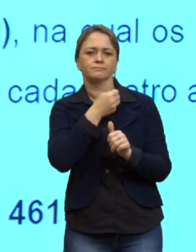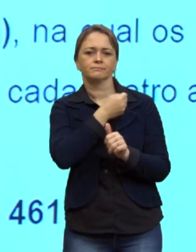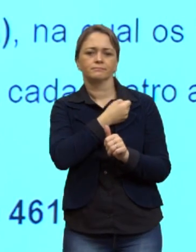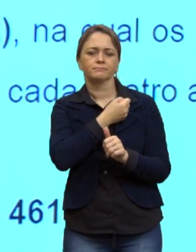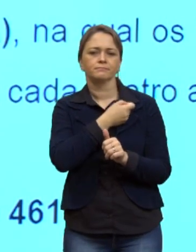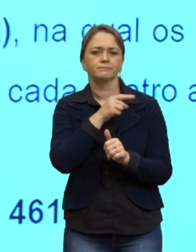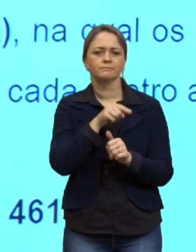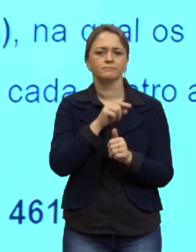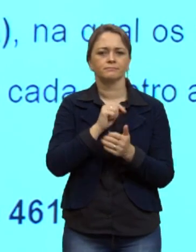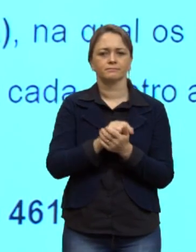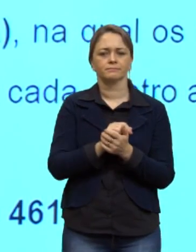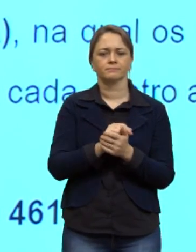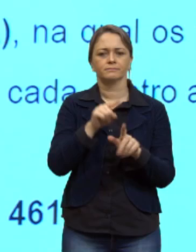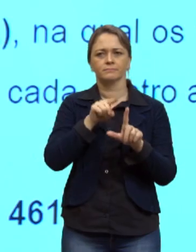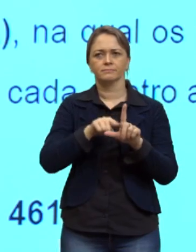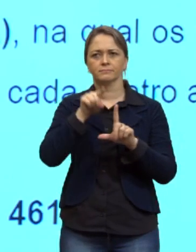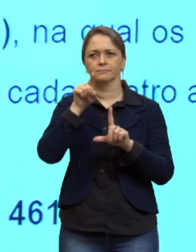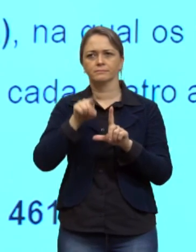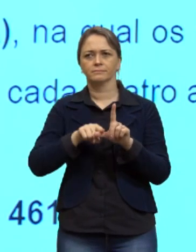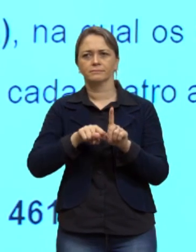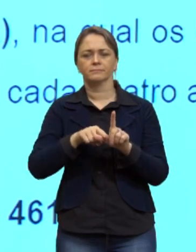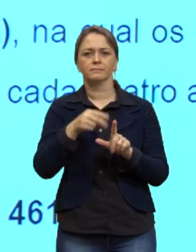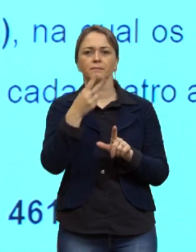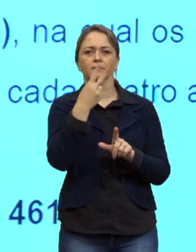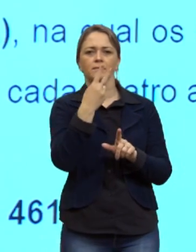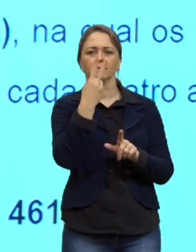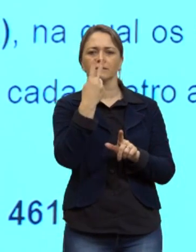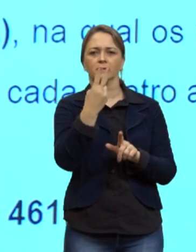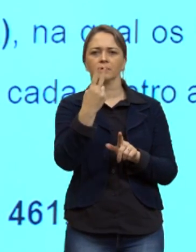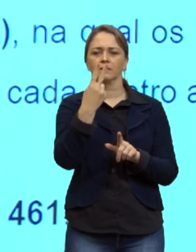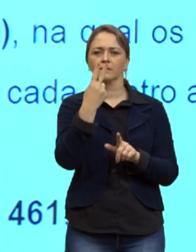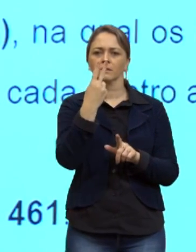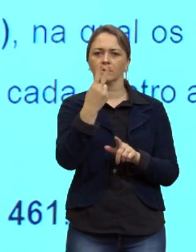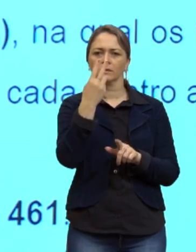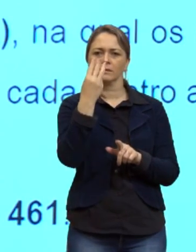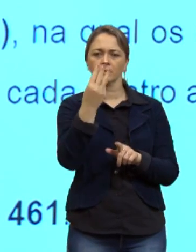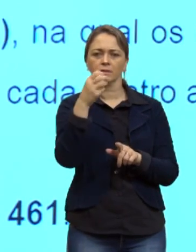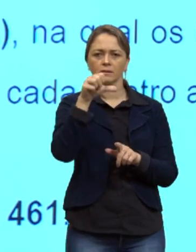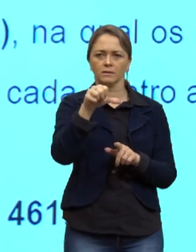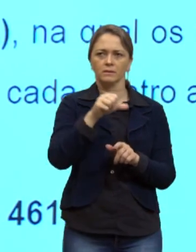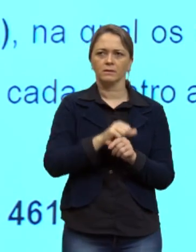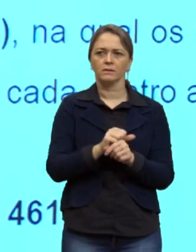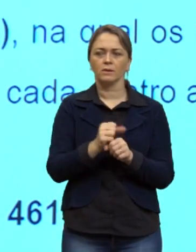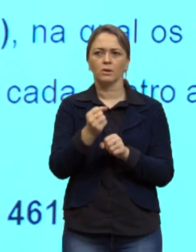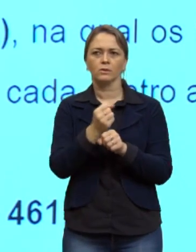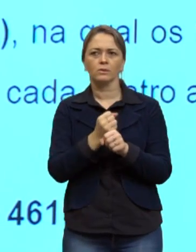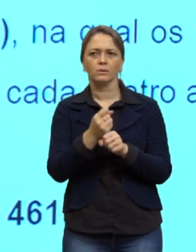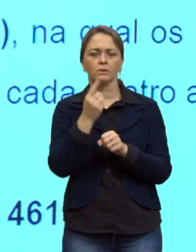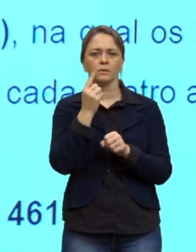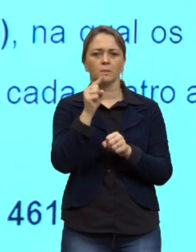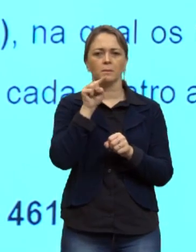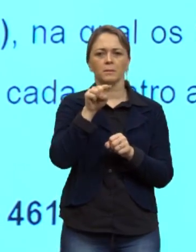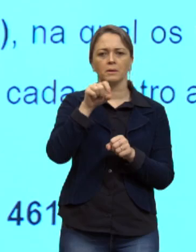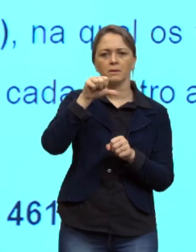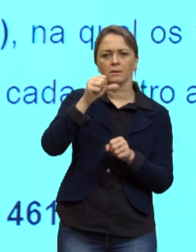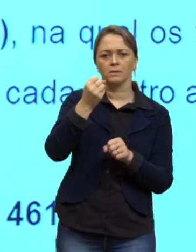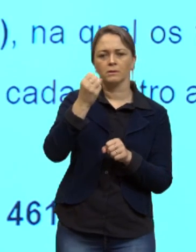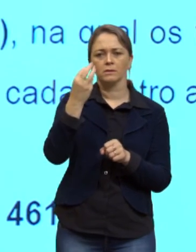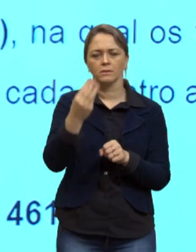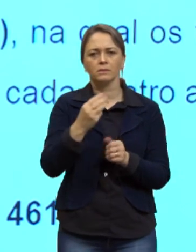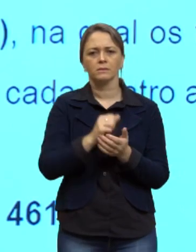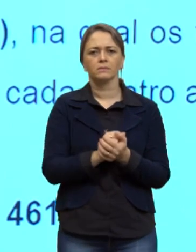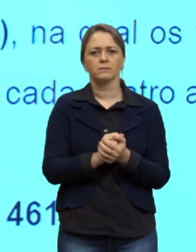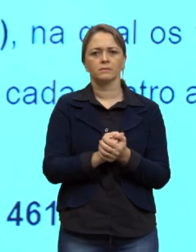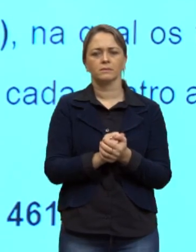PA está no gráfico também 239 em 1983 e o